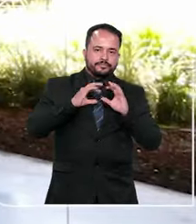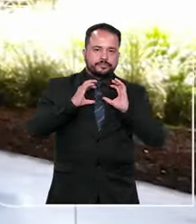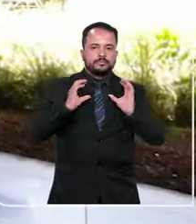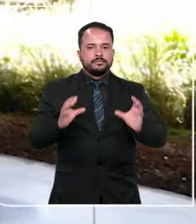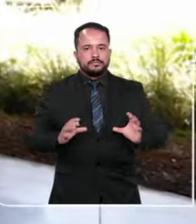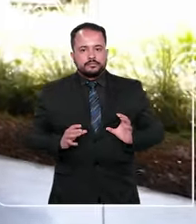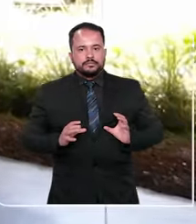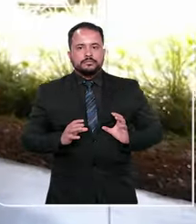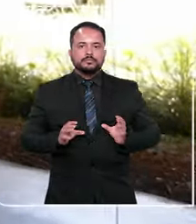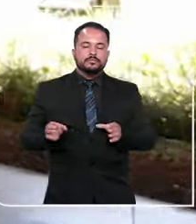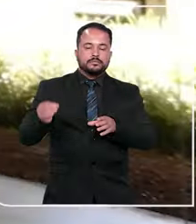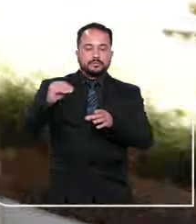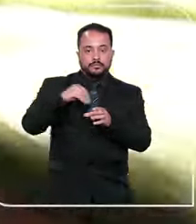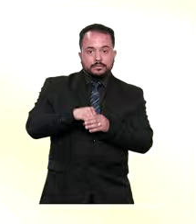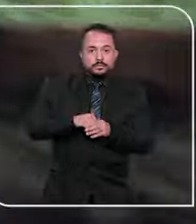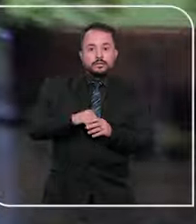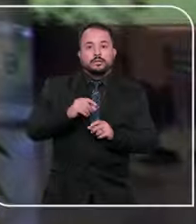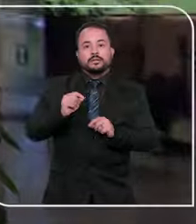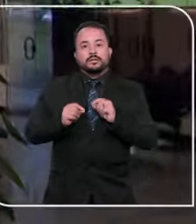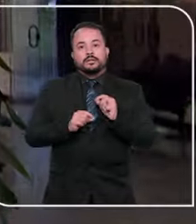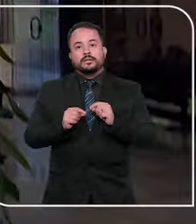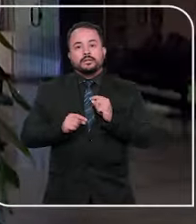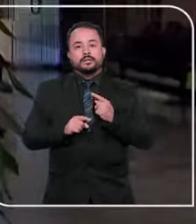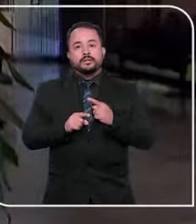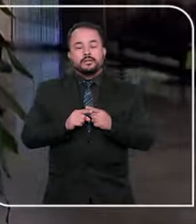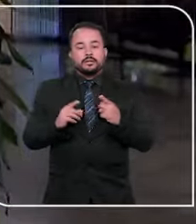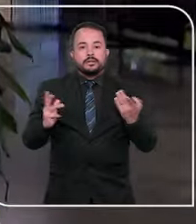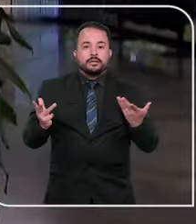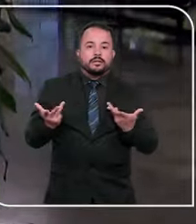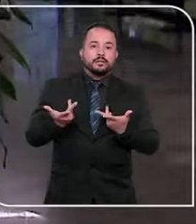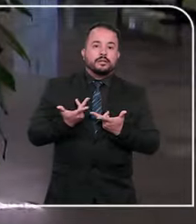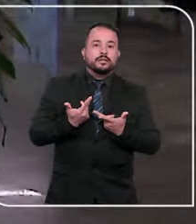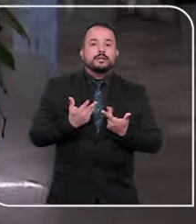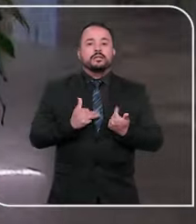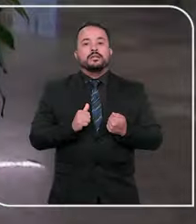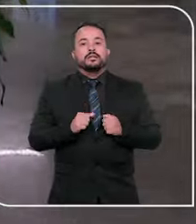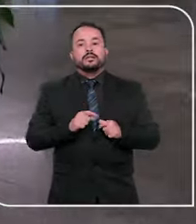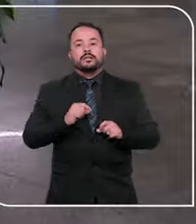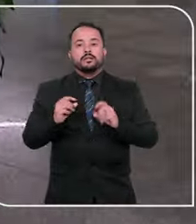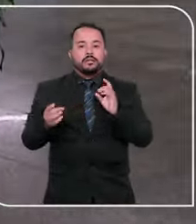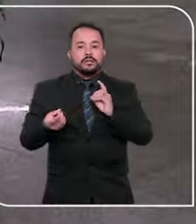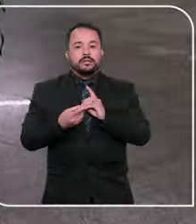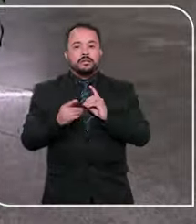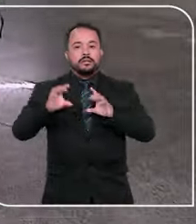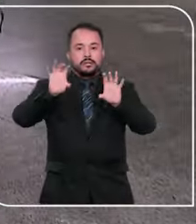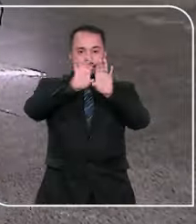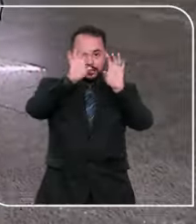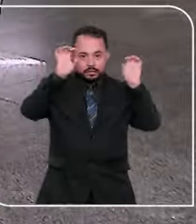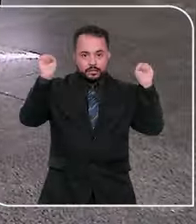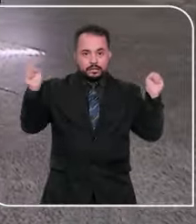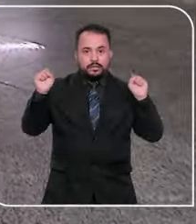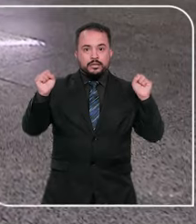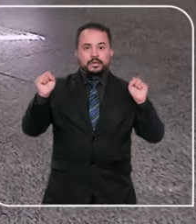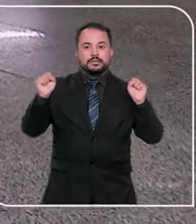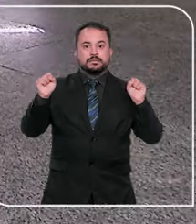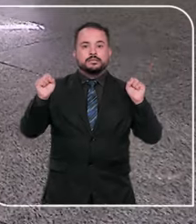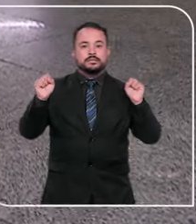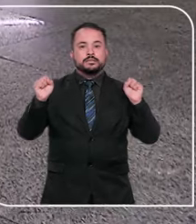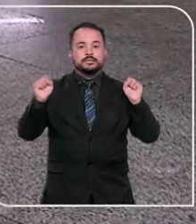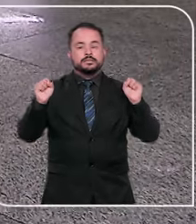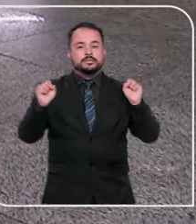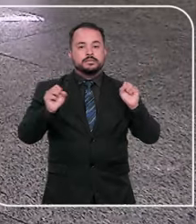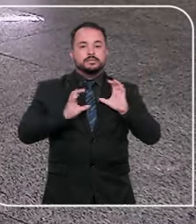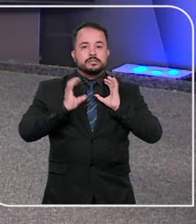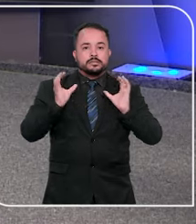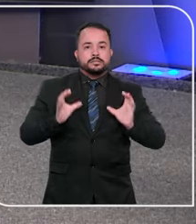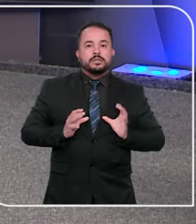a voz do cidadão promove governança corporativa e aprimora a qualidade dos serviços prestados pelo Tribunal da